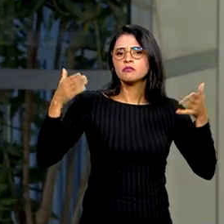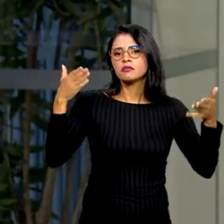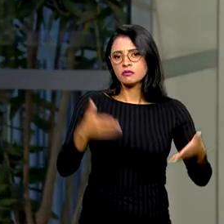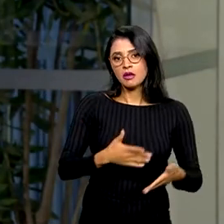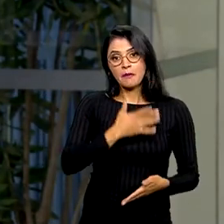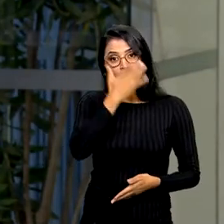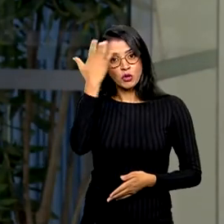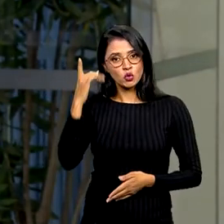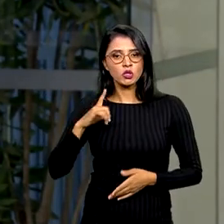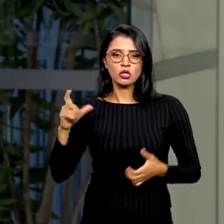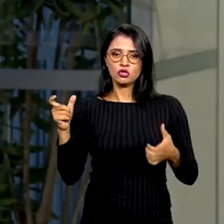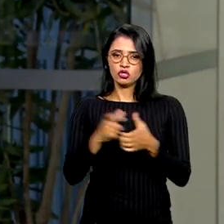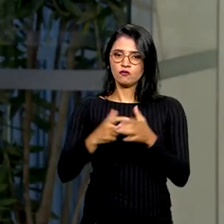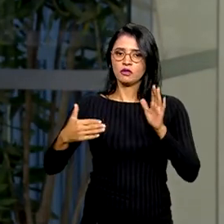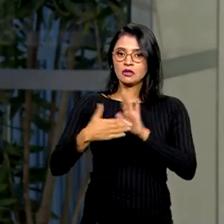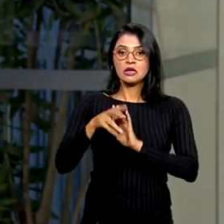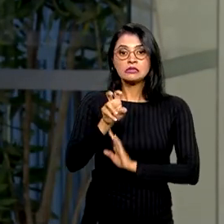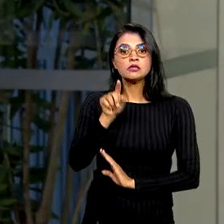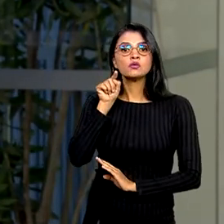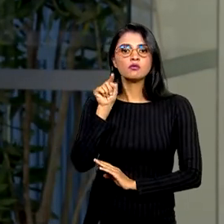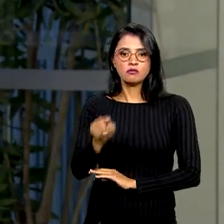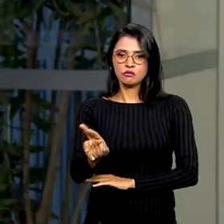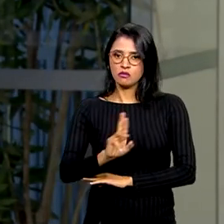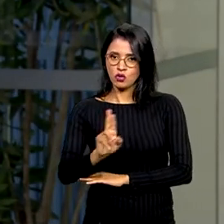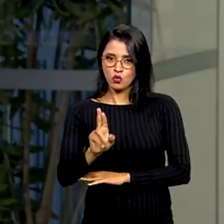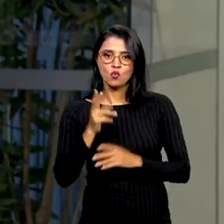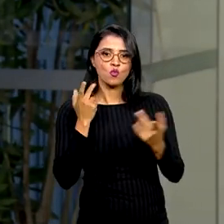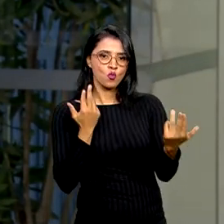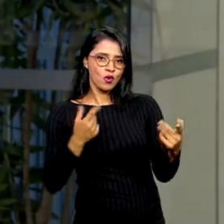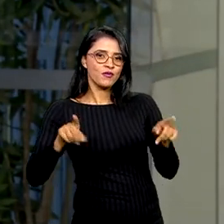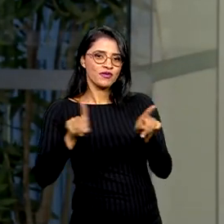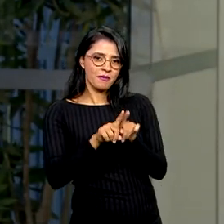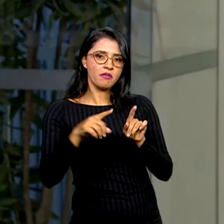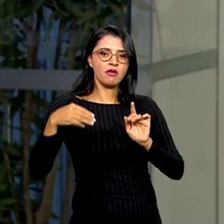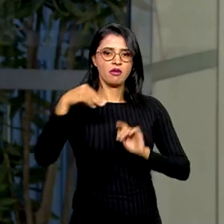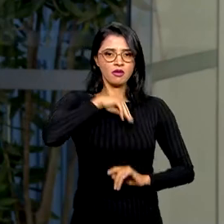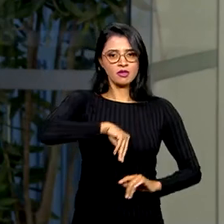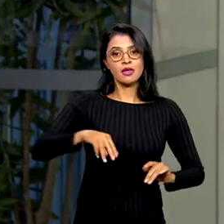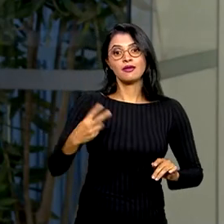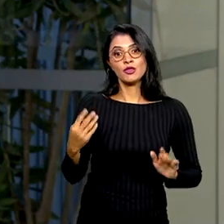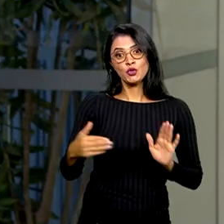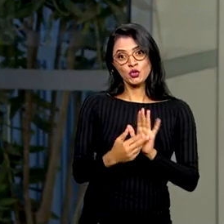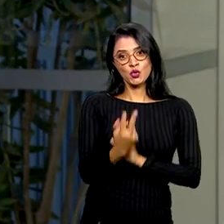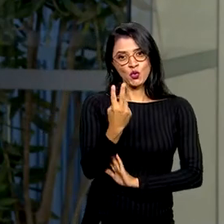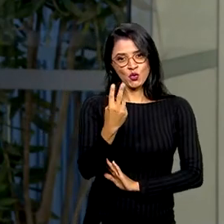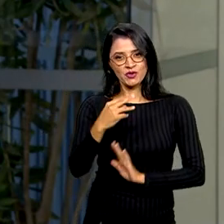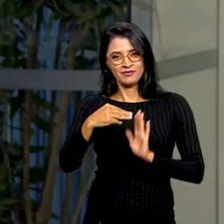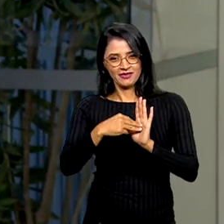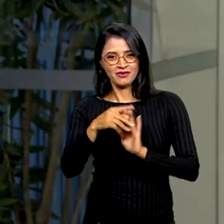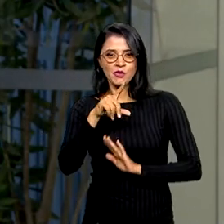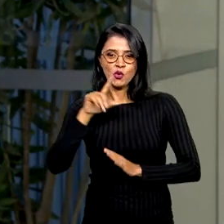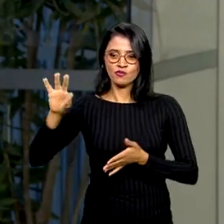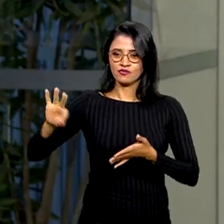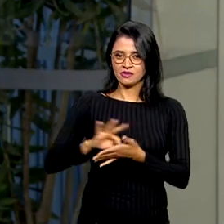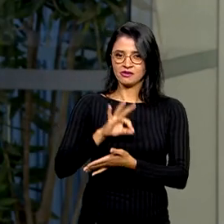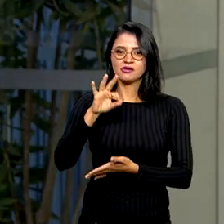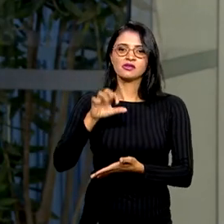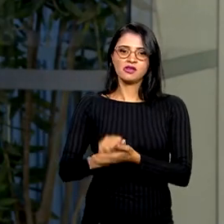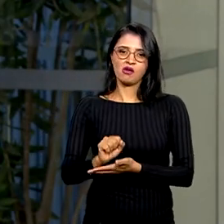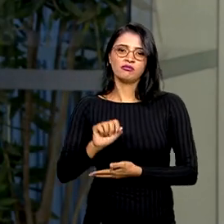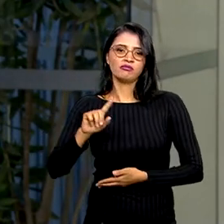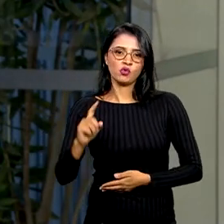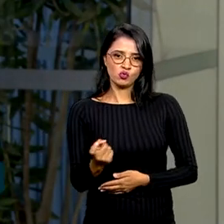quem tem dívida de até 5 mil reais e ao mesmo tempo renda de até dois salários mínimos ou inscrição naquele CAD único, que é o